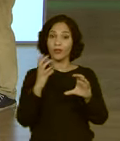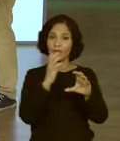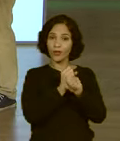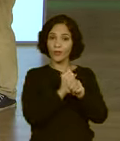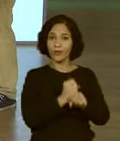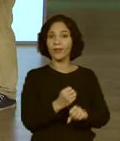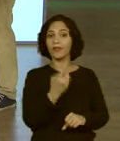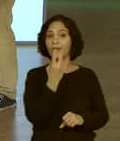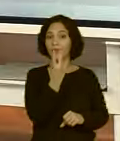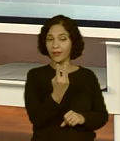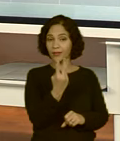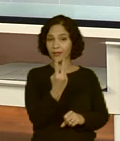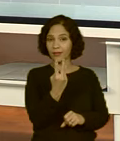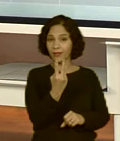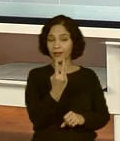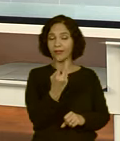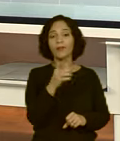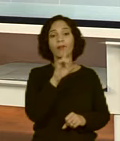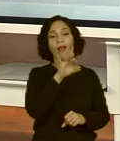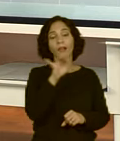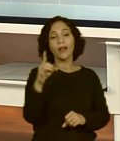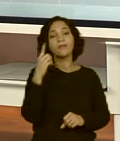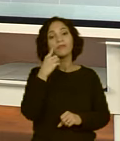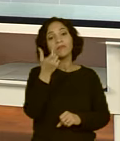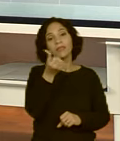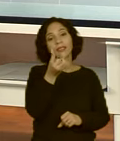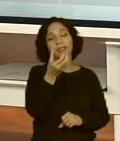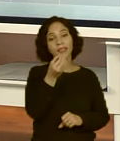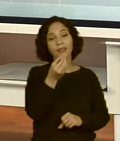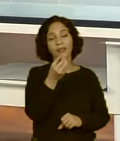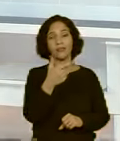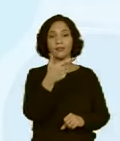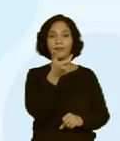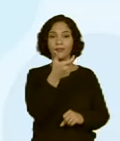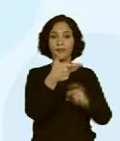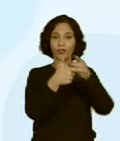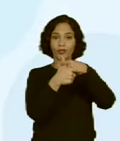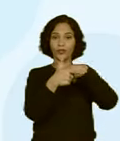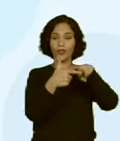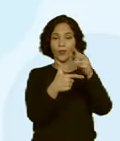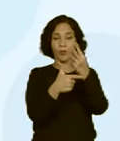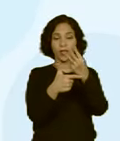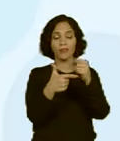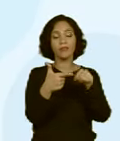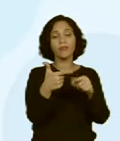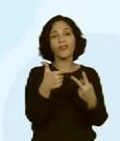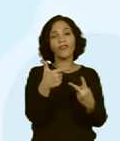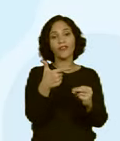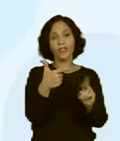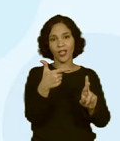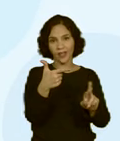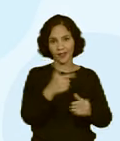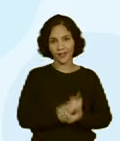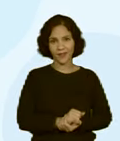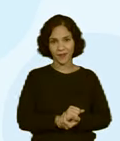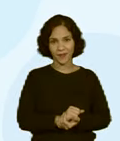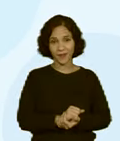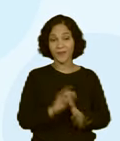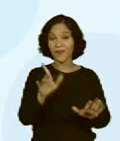3 valores. R$ 60,00 dividido por 3, 20 reais. Tá? Essa é a média. Água.